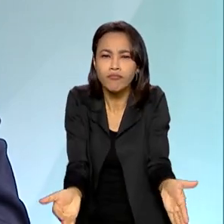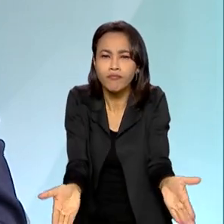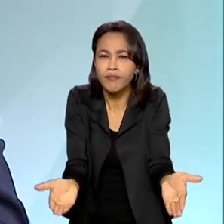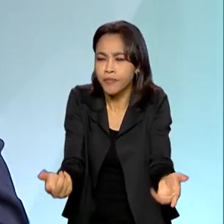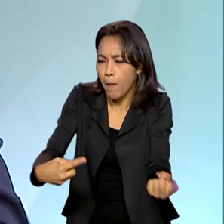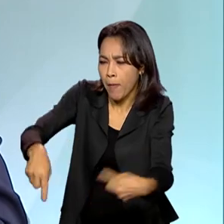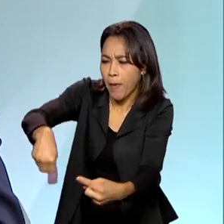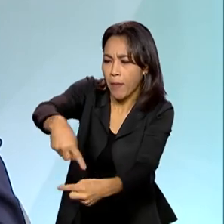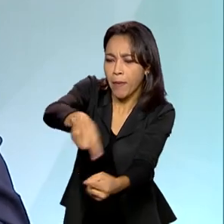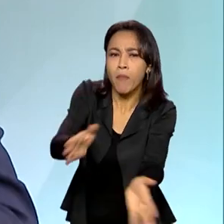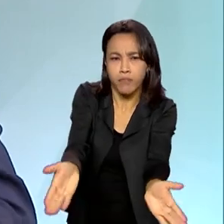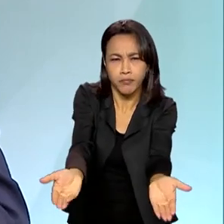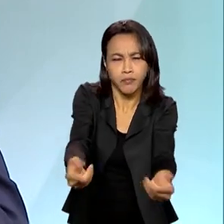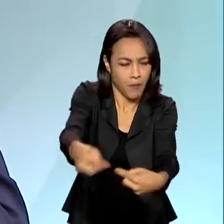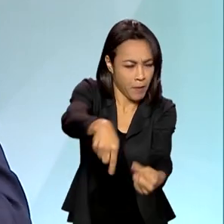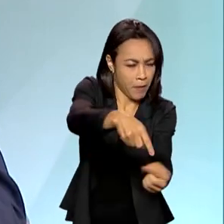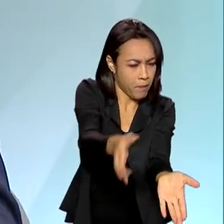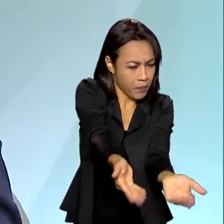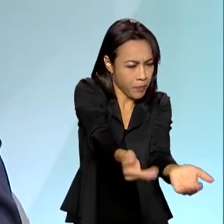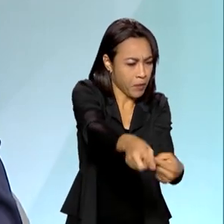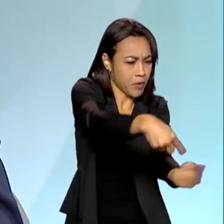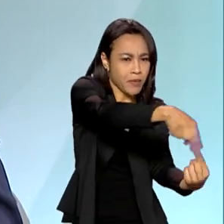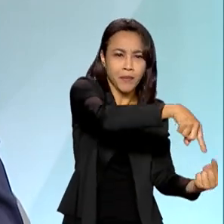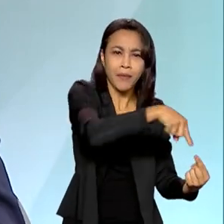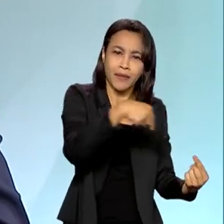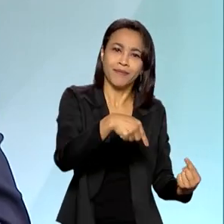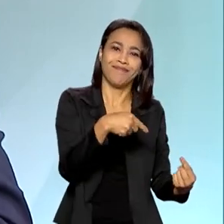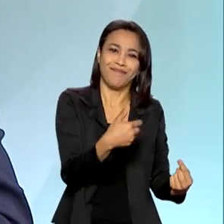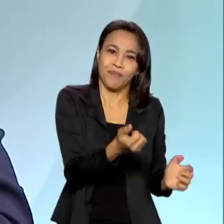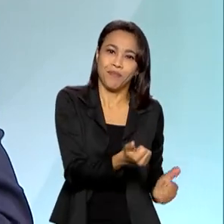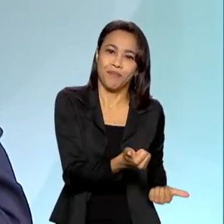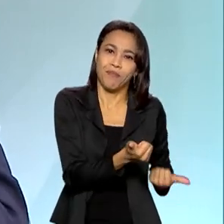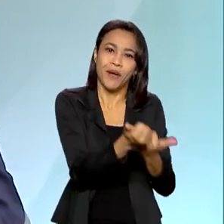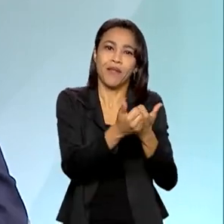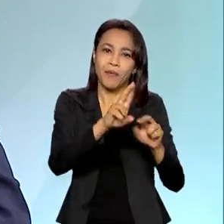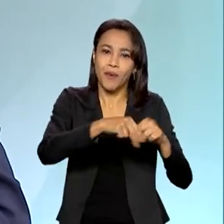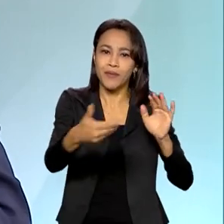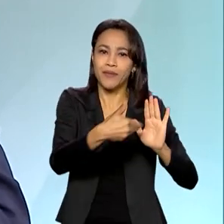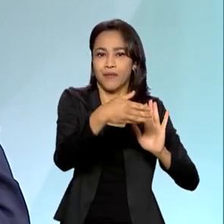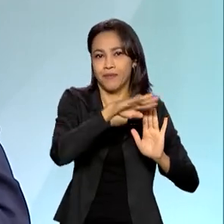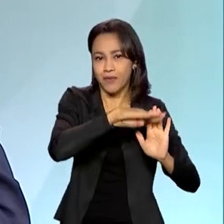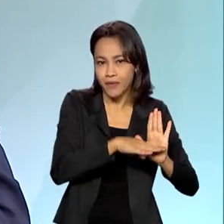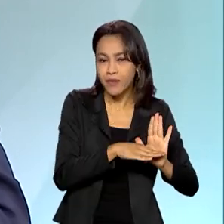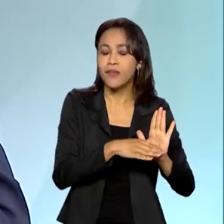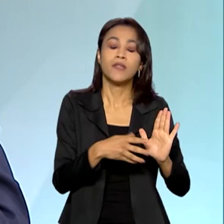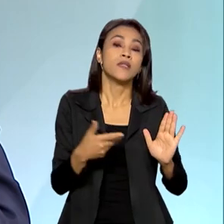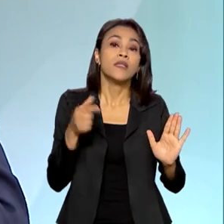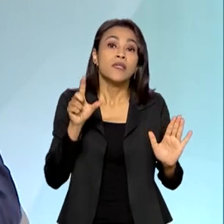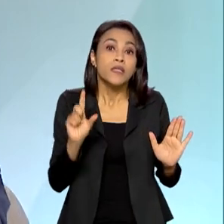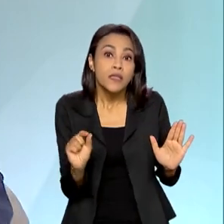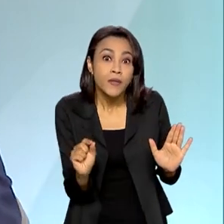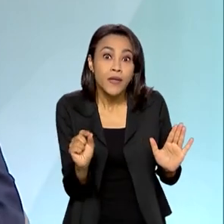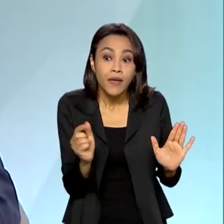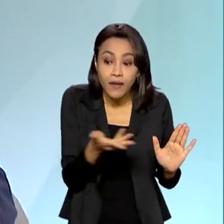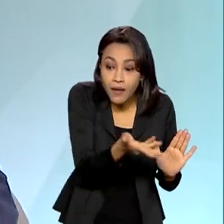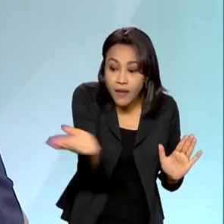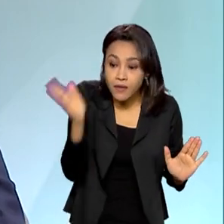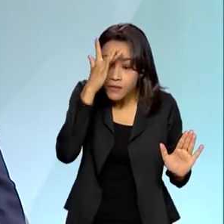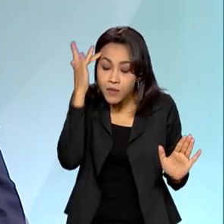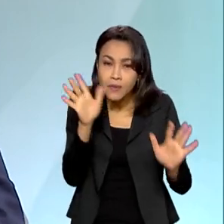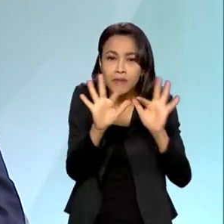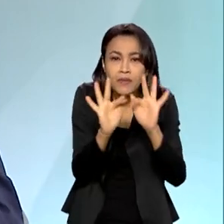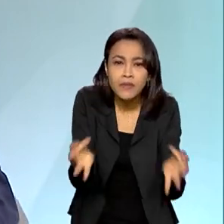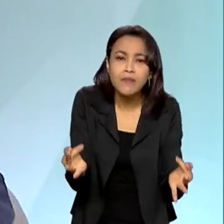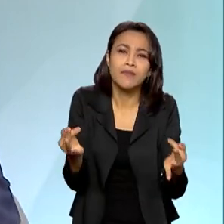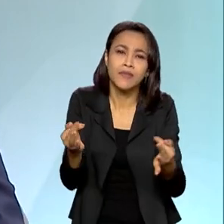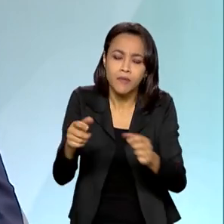pudesse também ter a retribuição desse movimento, fazendo com que os pequenos agricultores daquela